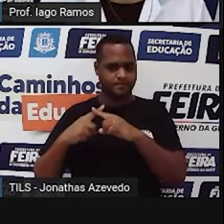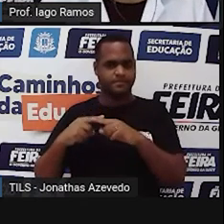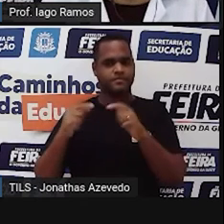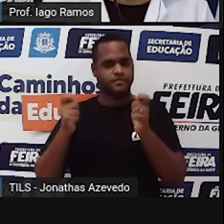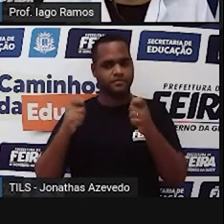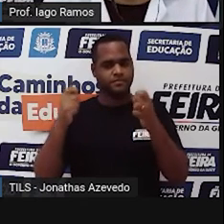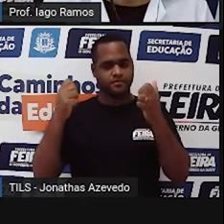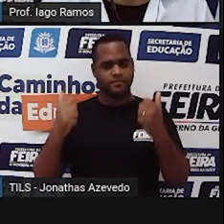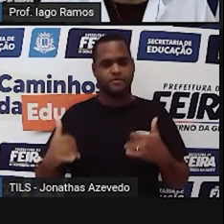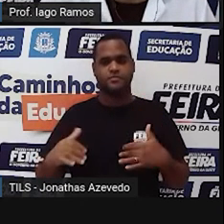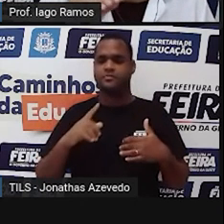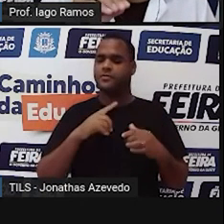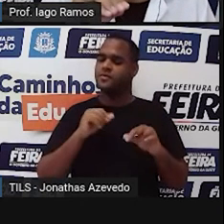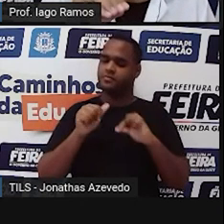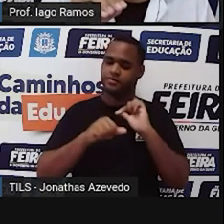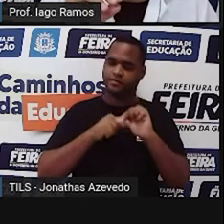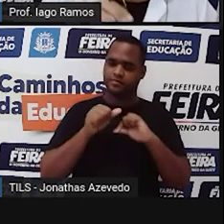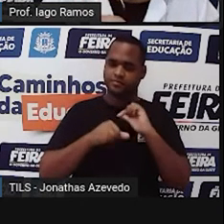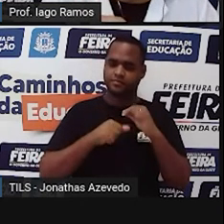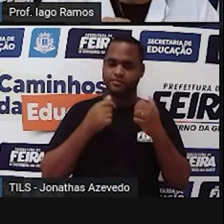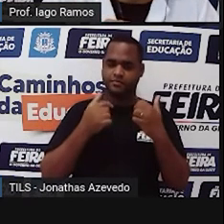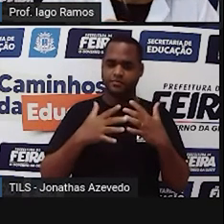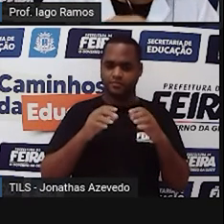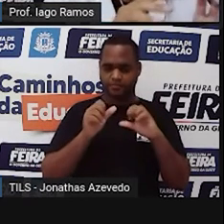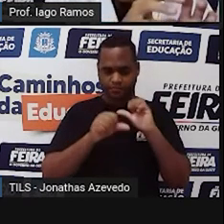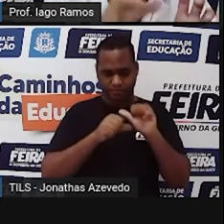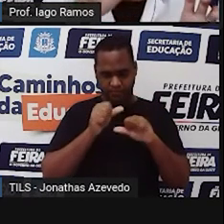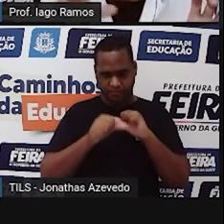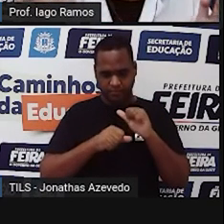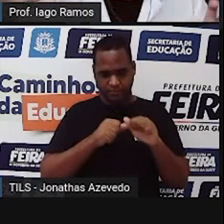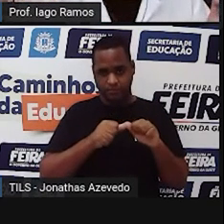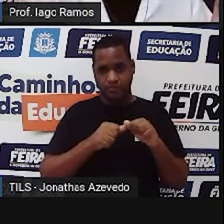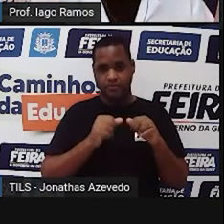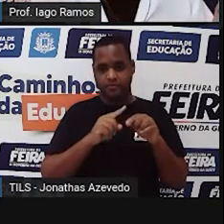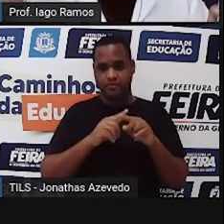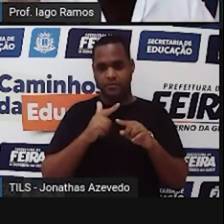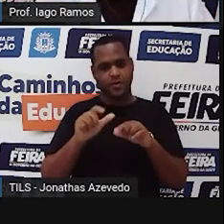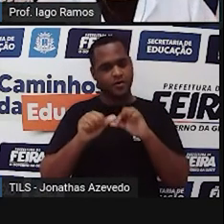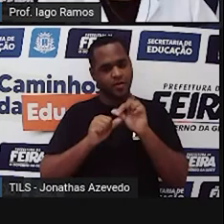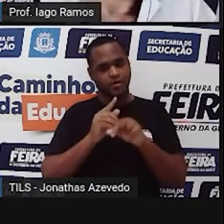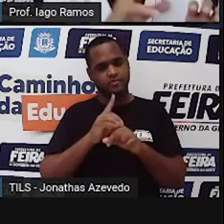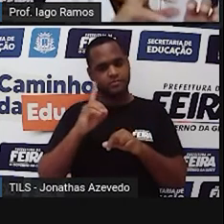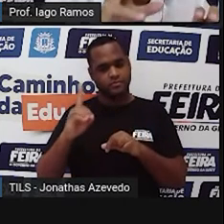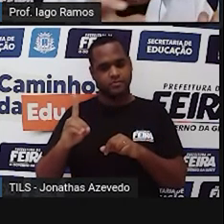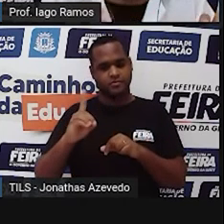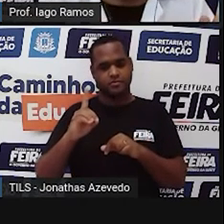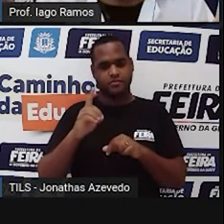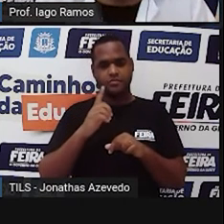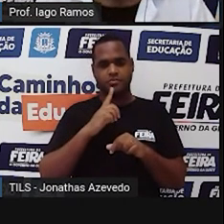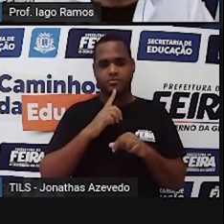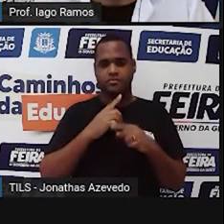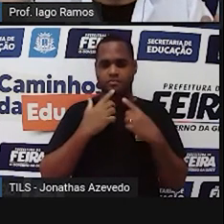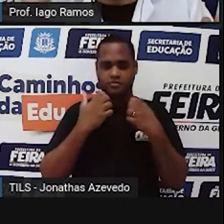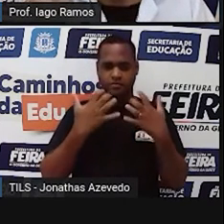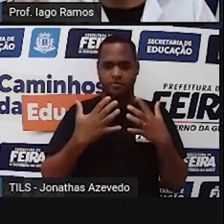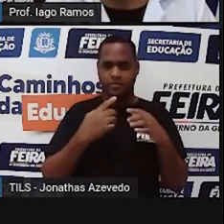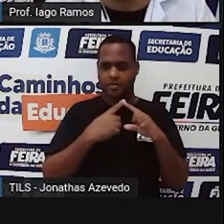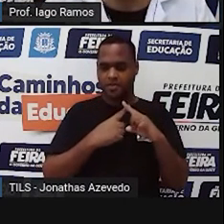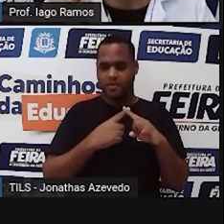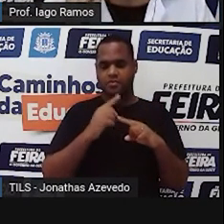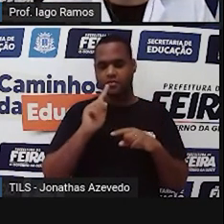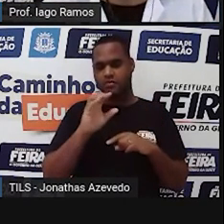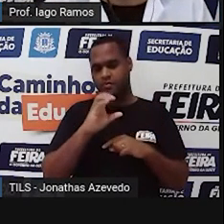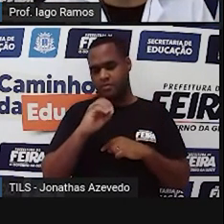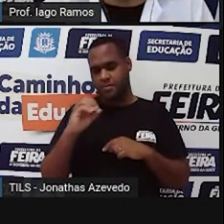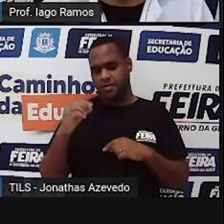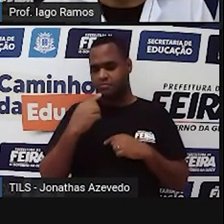né? Quando a gente vai mudando, quando a gente sai de uma unidade e vai indo para a direita, vai multiplicando ali por mil até chegar na